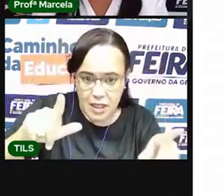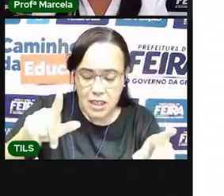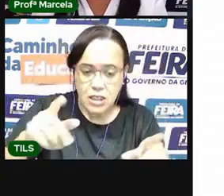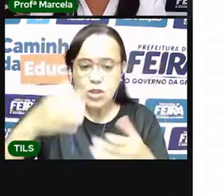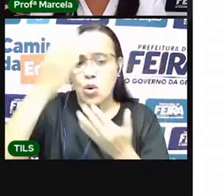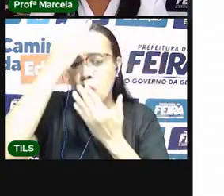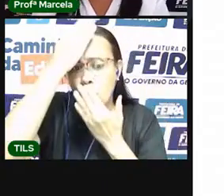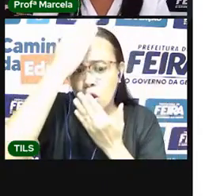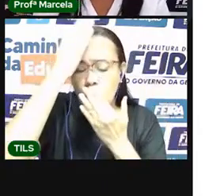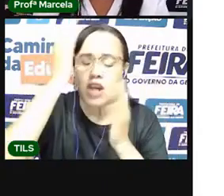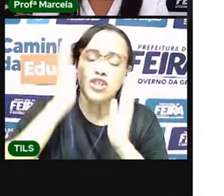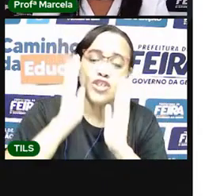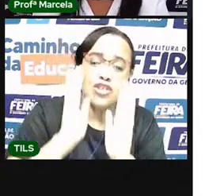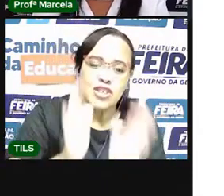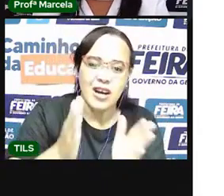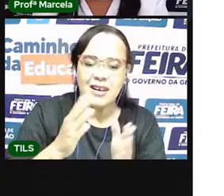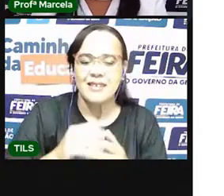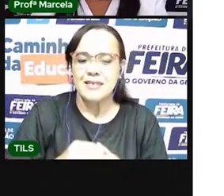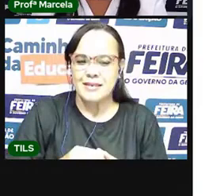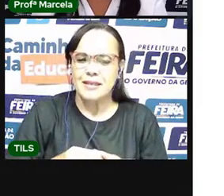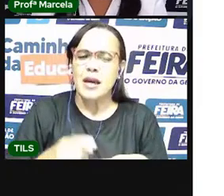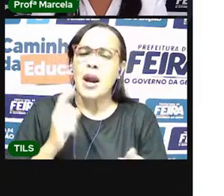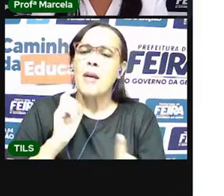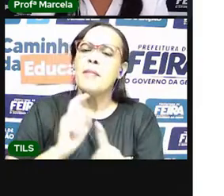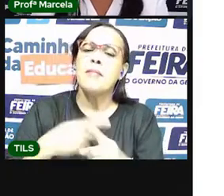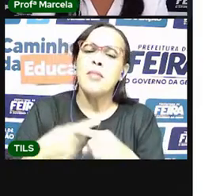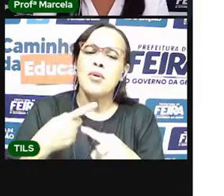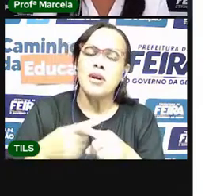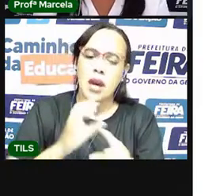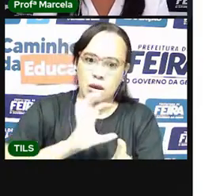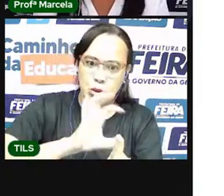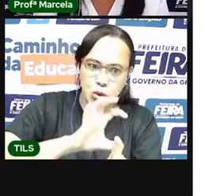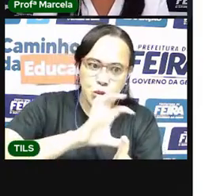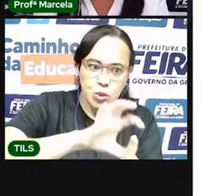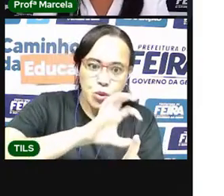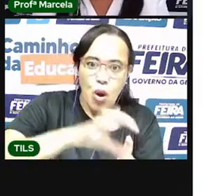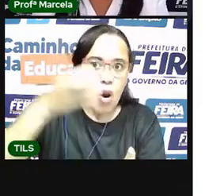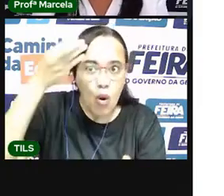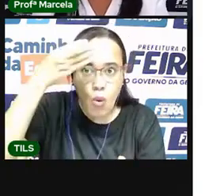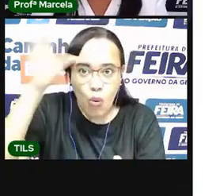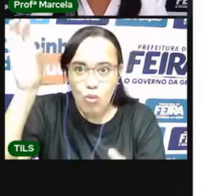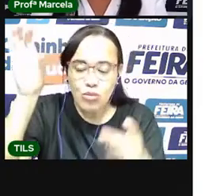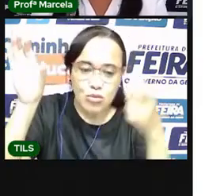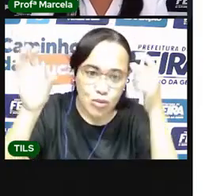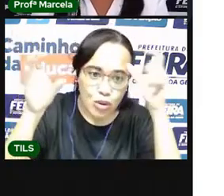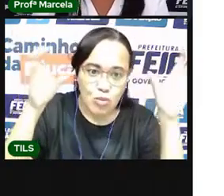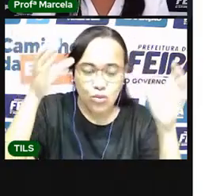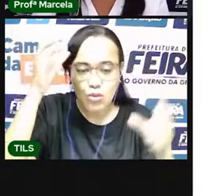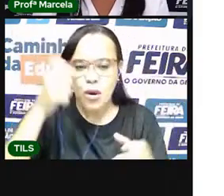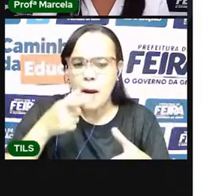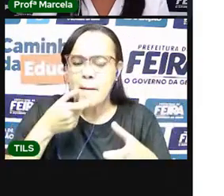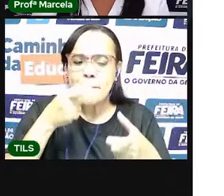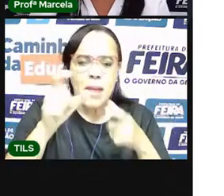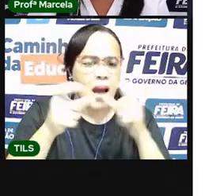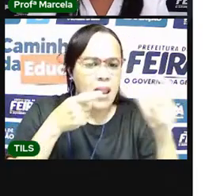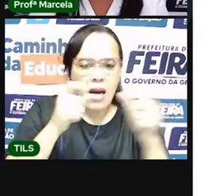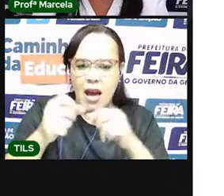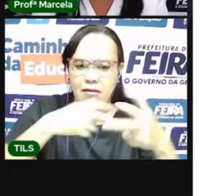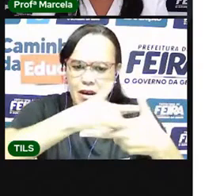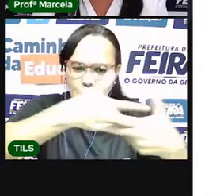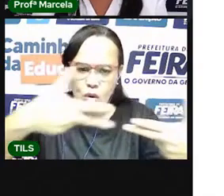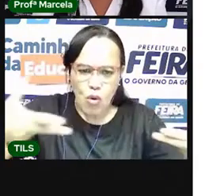Os indígenas influenciaram tanto a nossa cultura, que hoje a gente tem várias palavras, objetos,